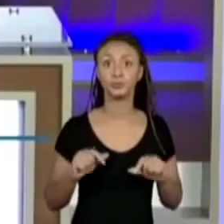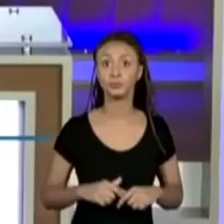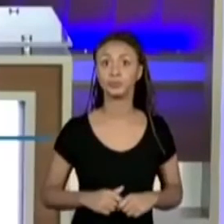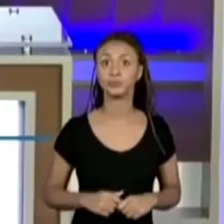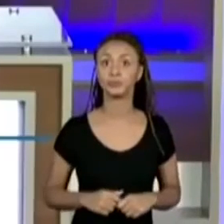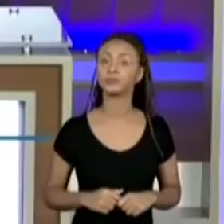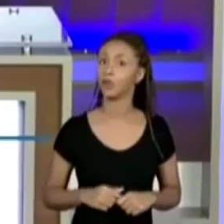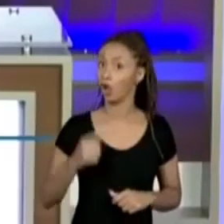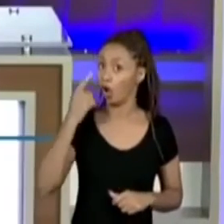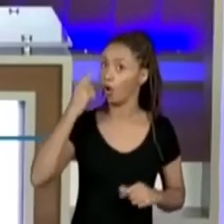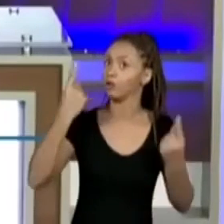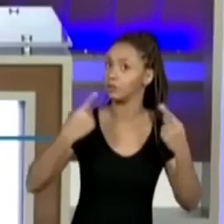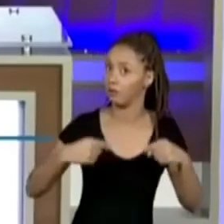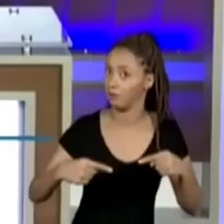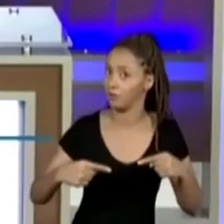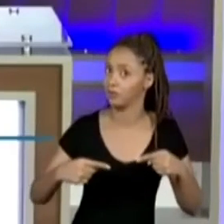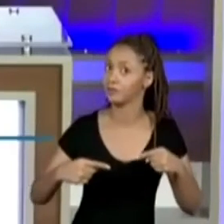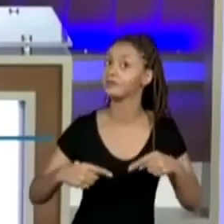É um desafio, tá?